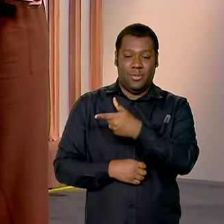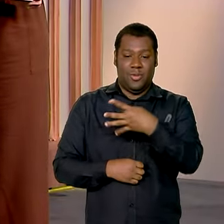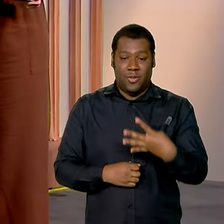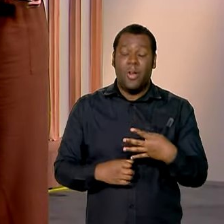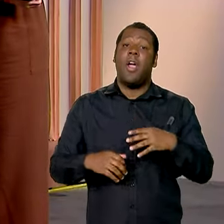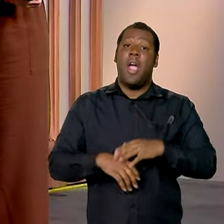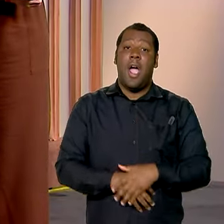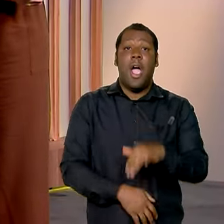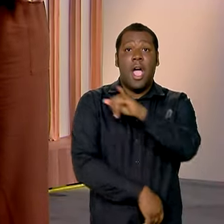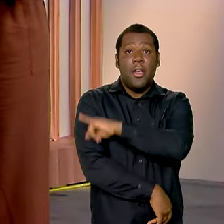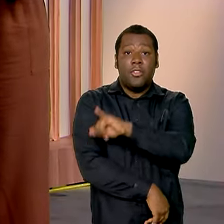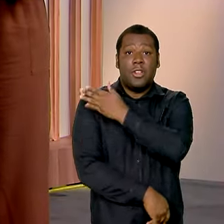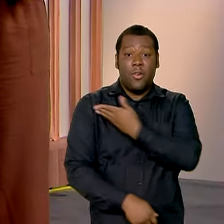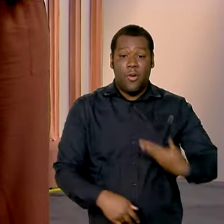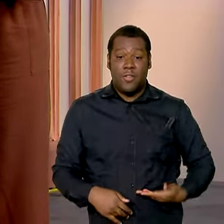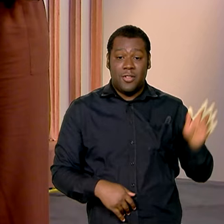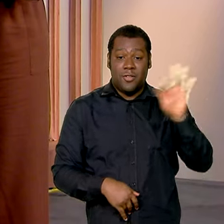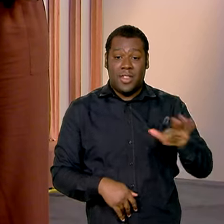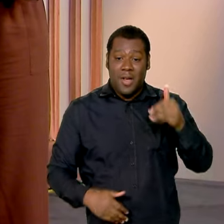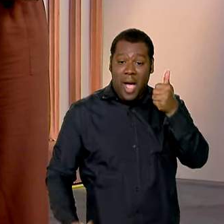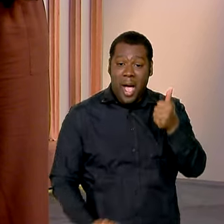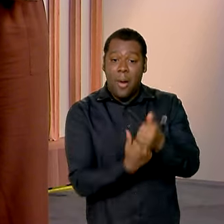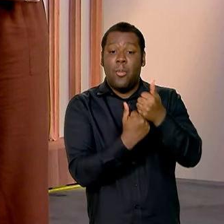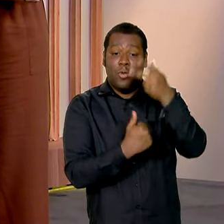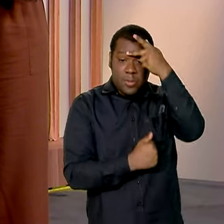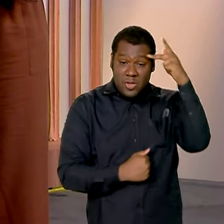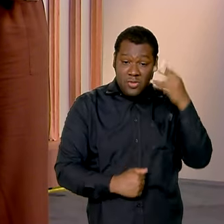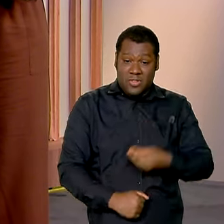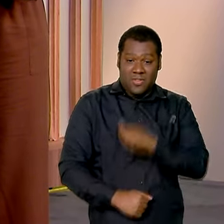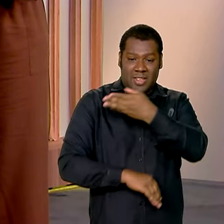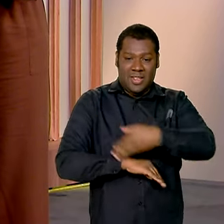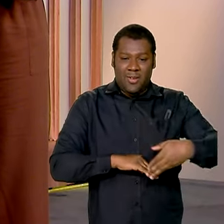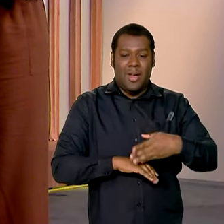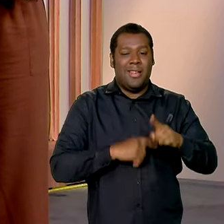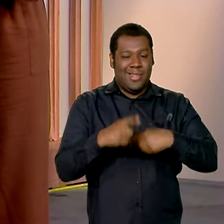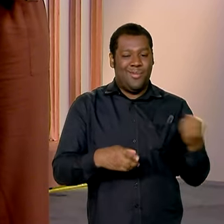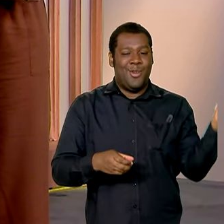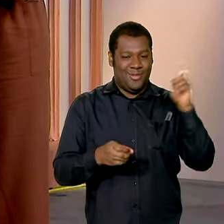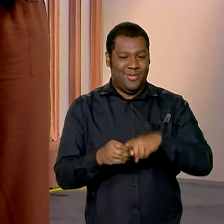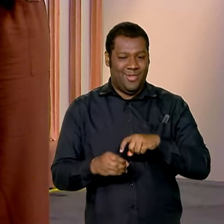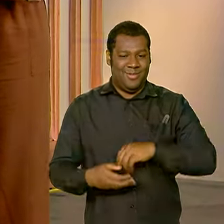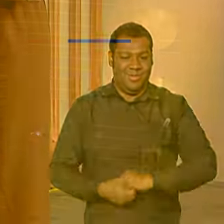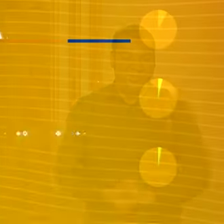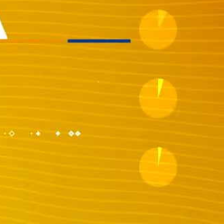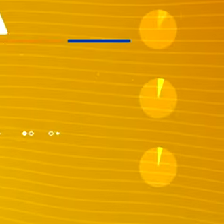ação do governo federal para pessoas em situação de rua. A gente volta em instantes.